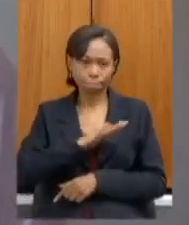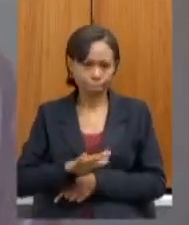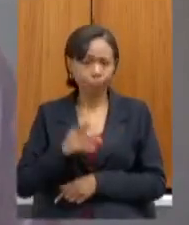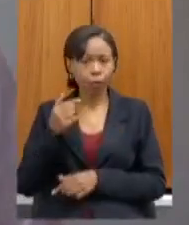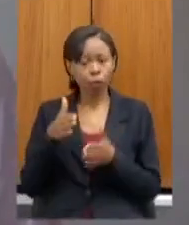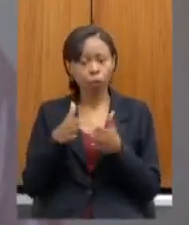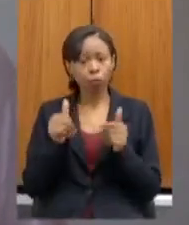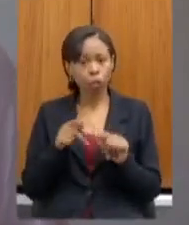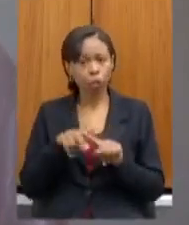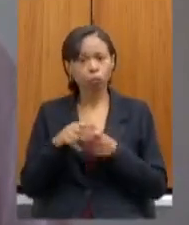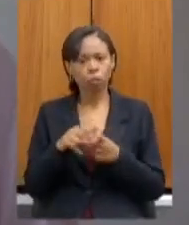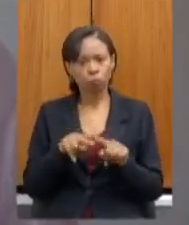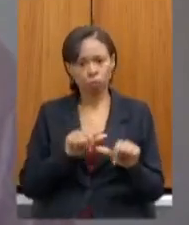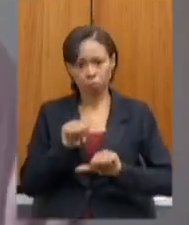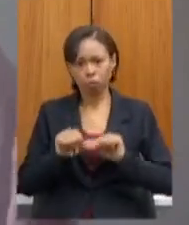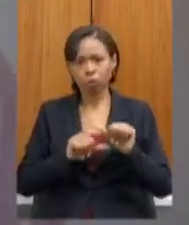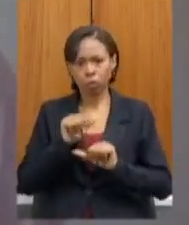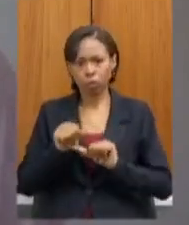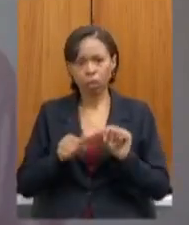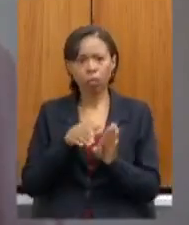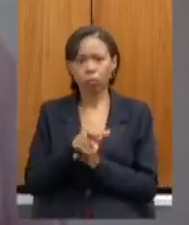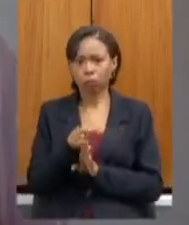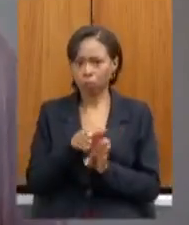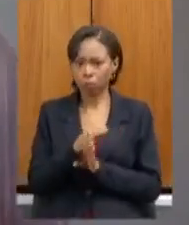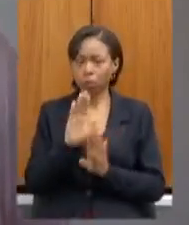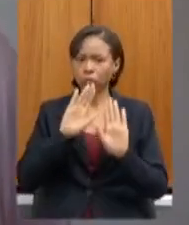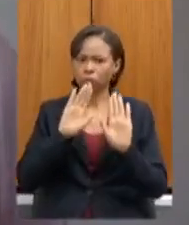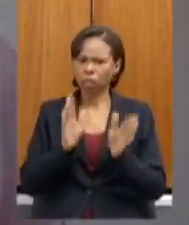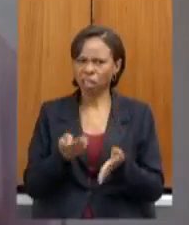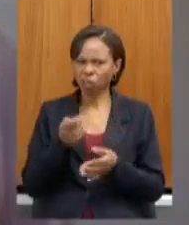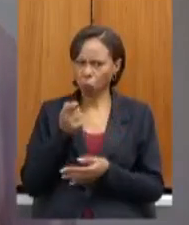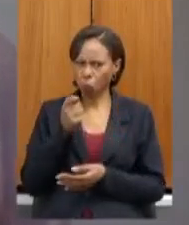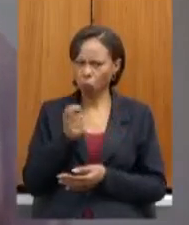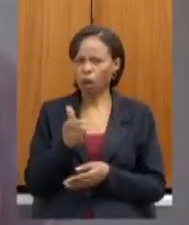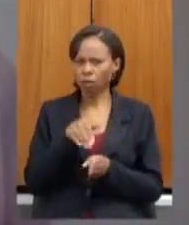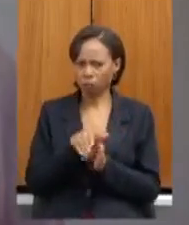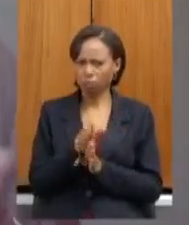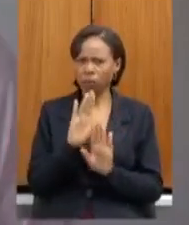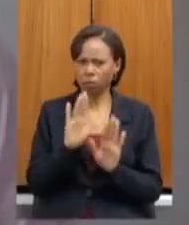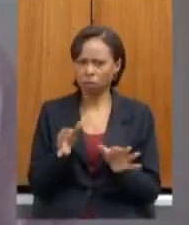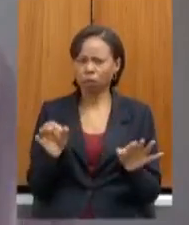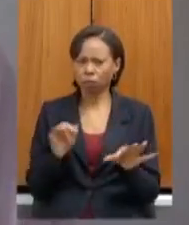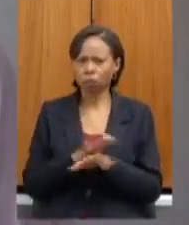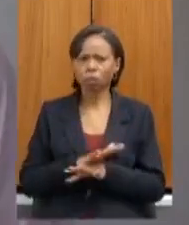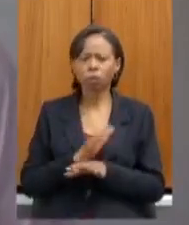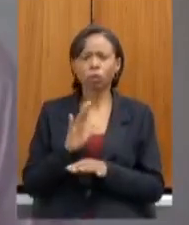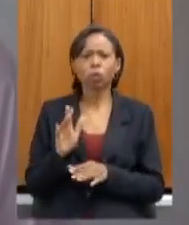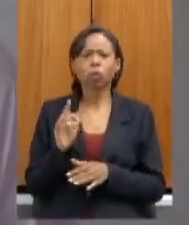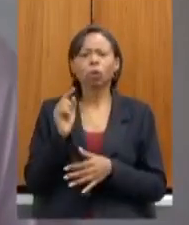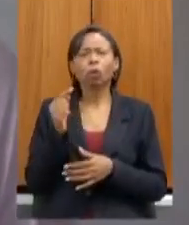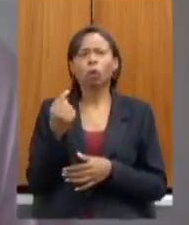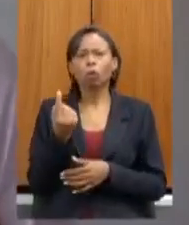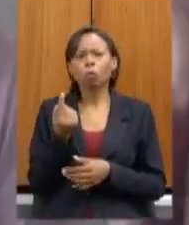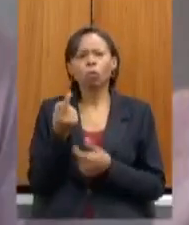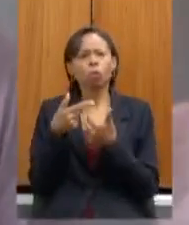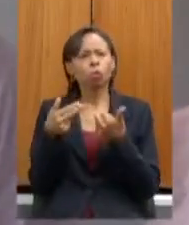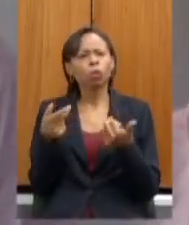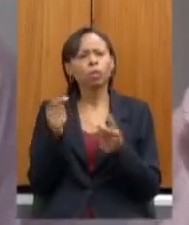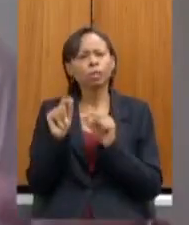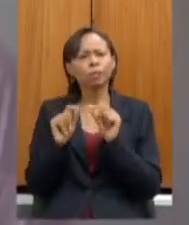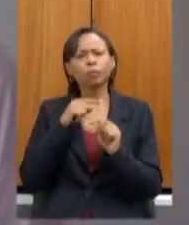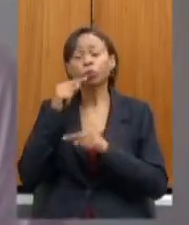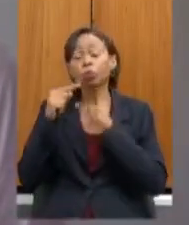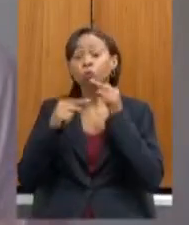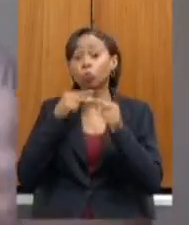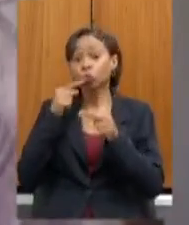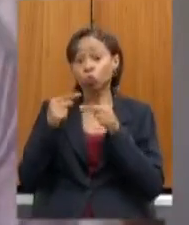orientação salvo engano ela já saiu ou está em vias de sair aquele ponto específico era um ponto de dúvida da nossa